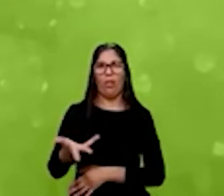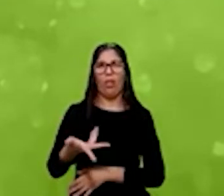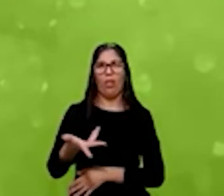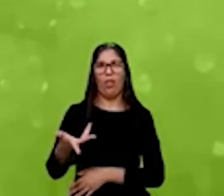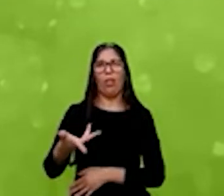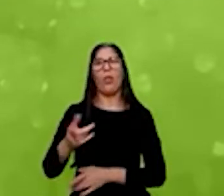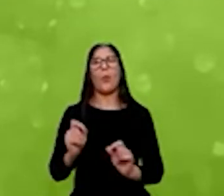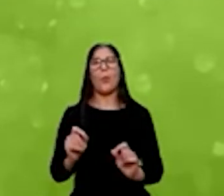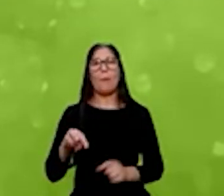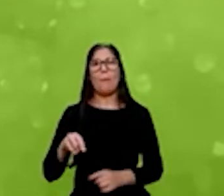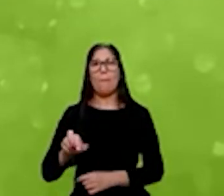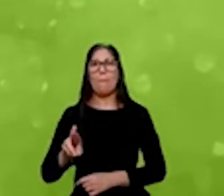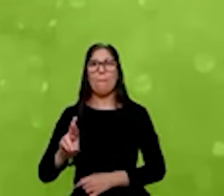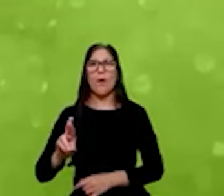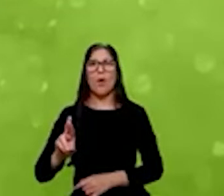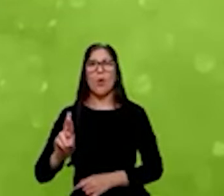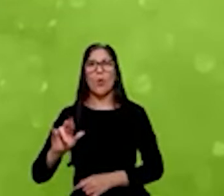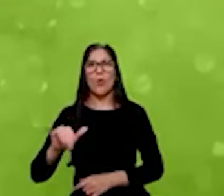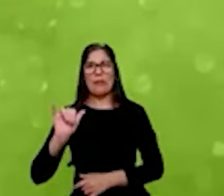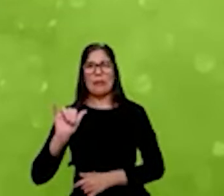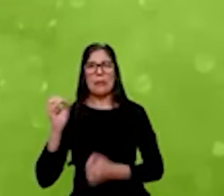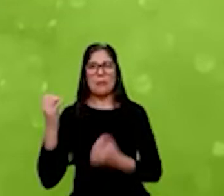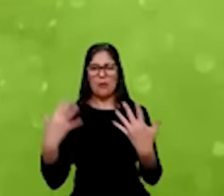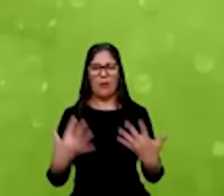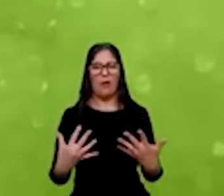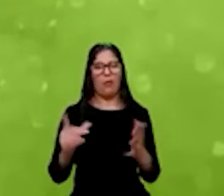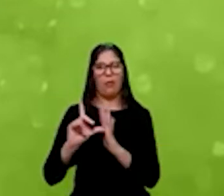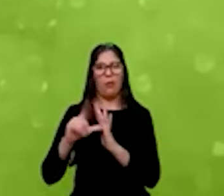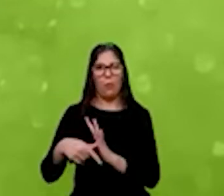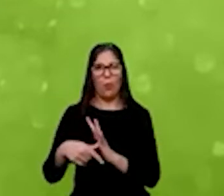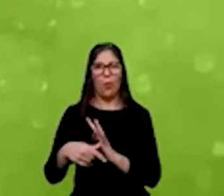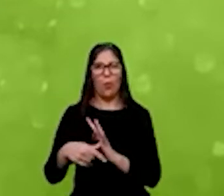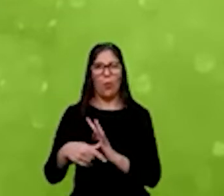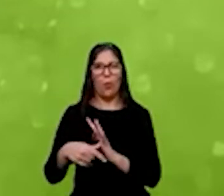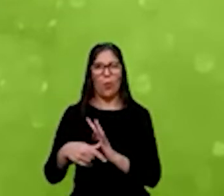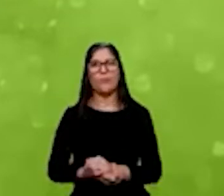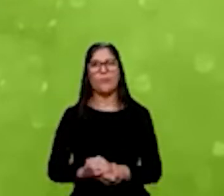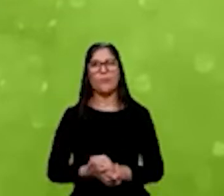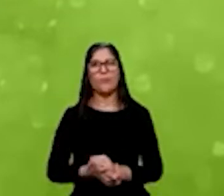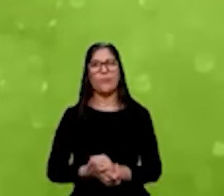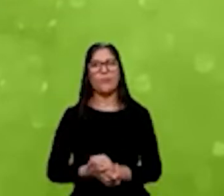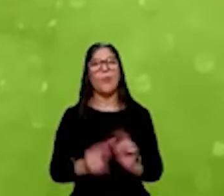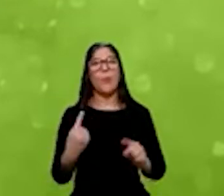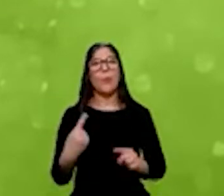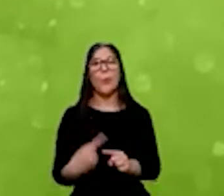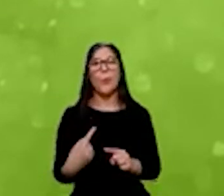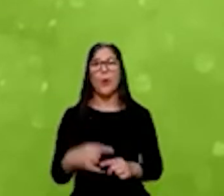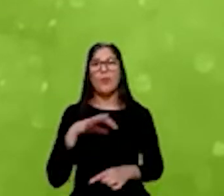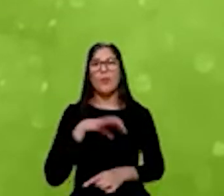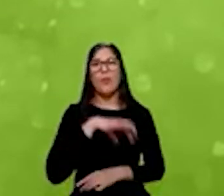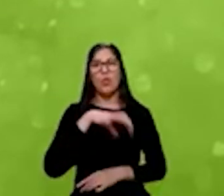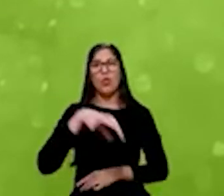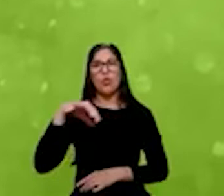Mauri vai apresentar em seguida, porque os setores são bem similares com o que a gente vem